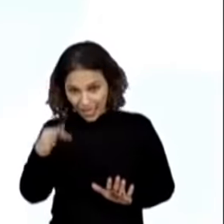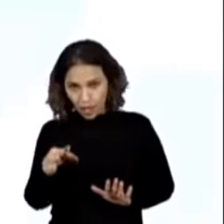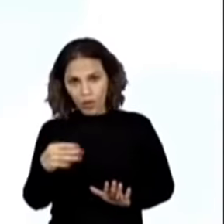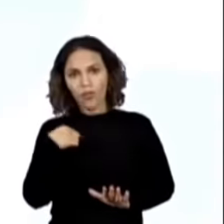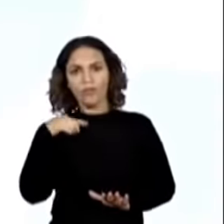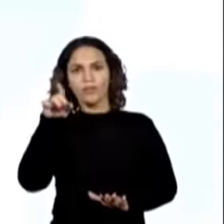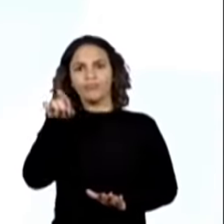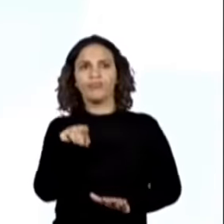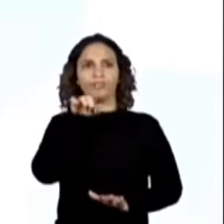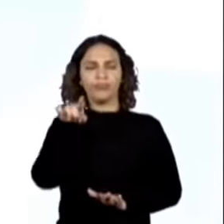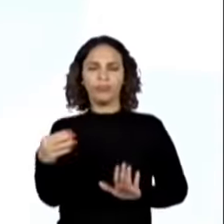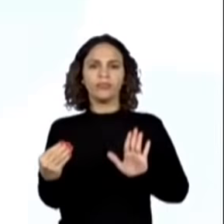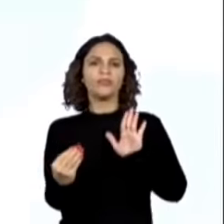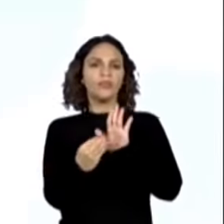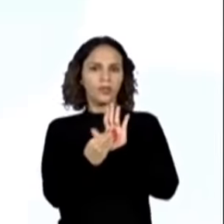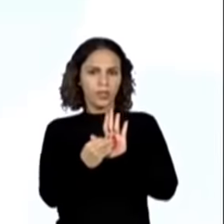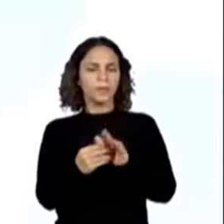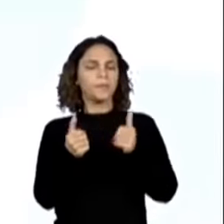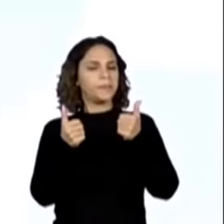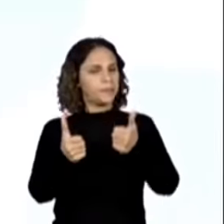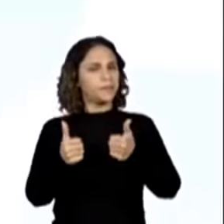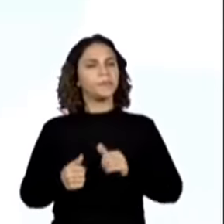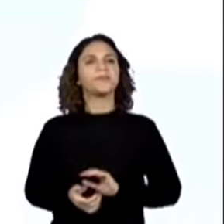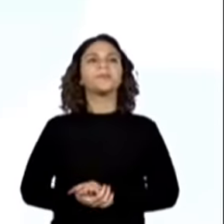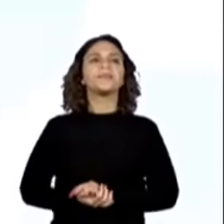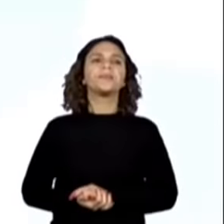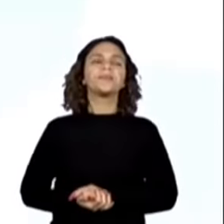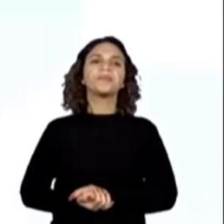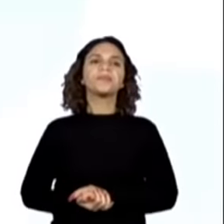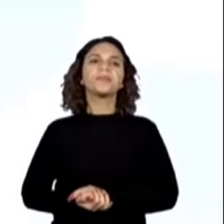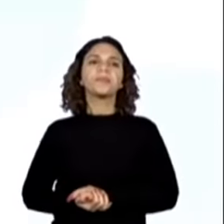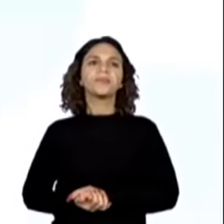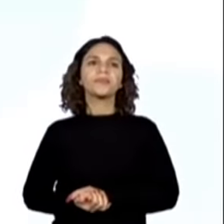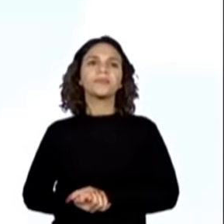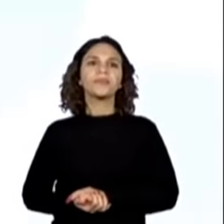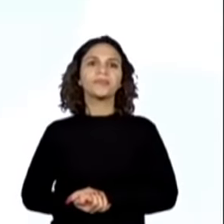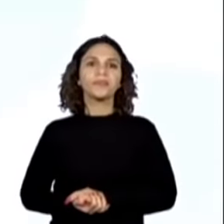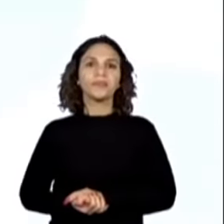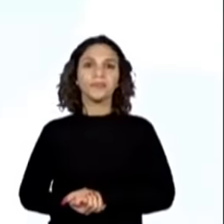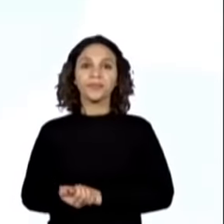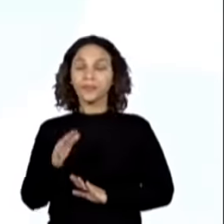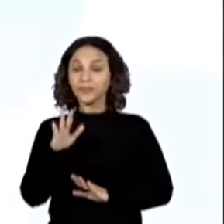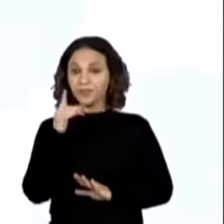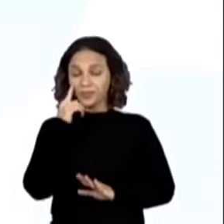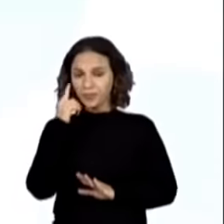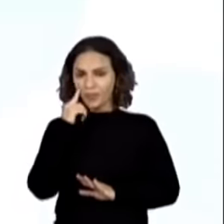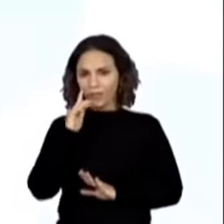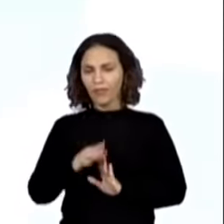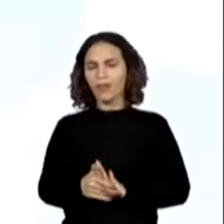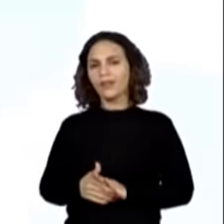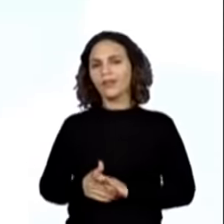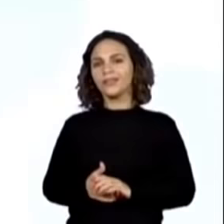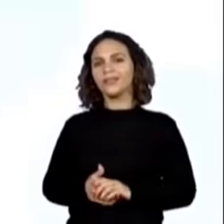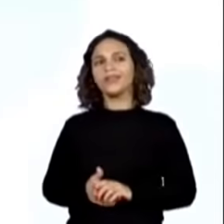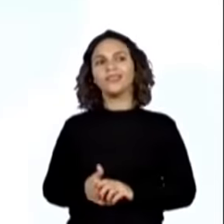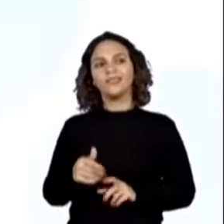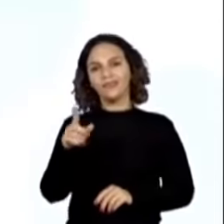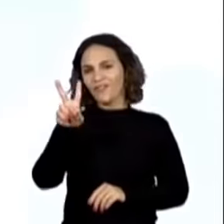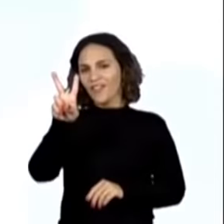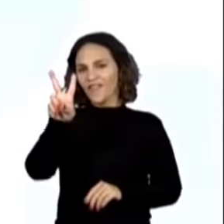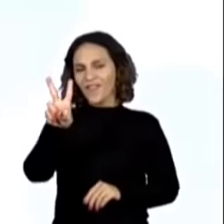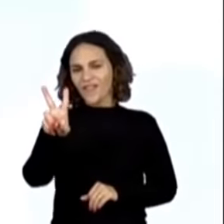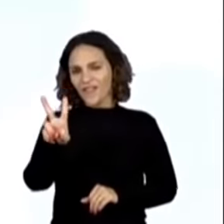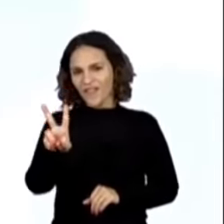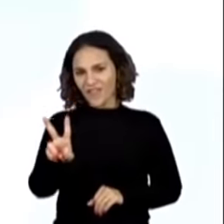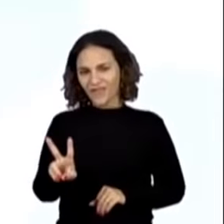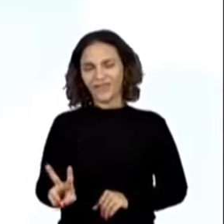narrador não participa da história. Está certa? Outra questão. Todo mundo já com verdadeiro ali, ó. Agora